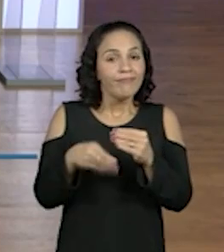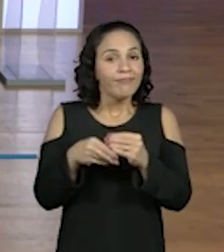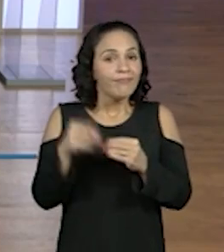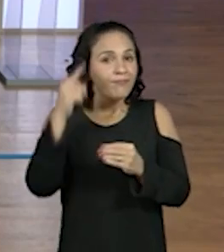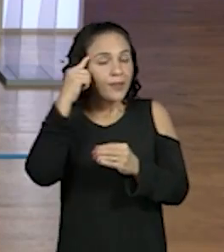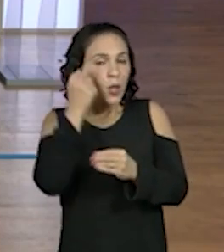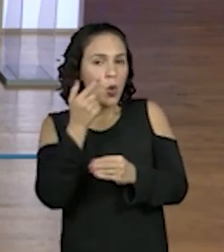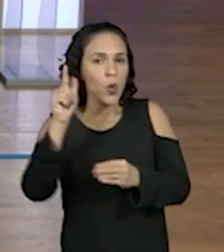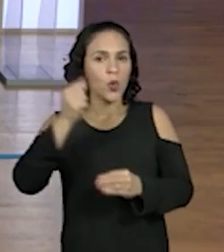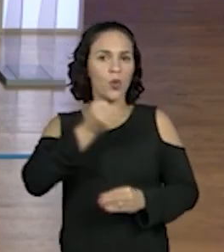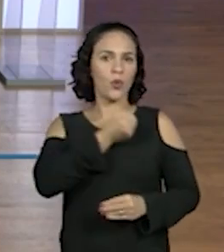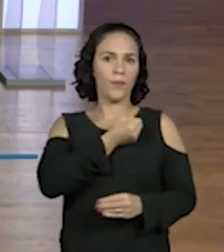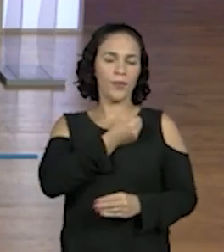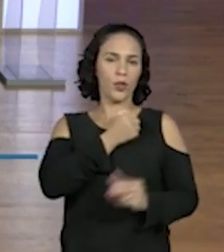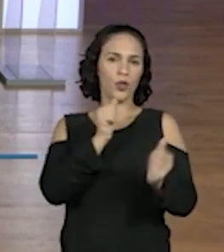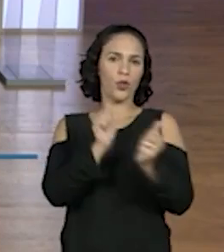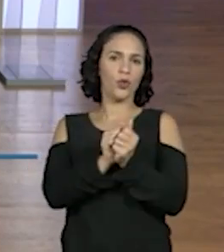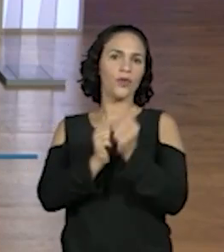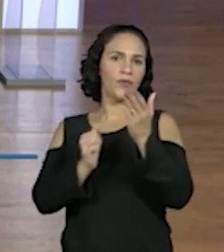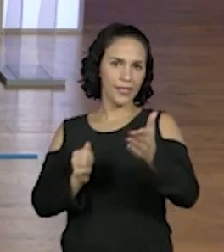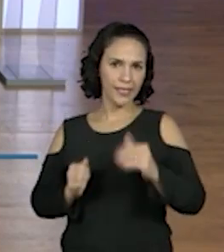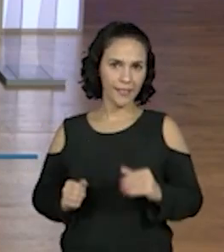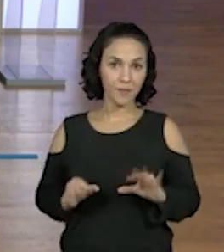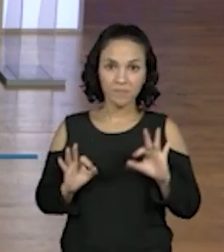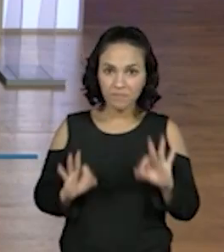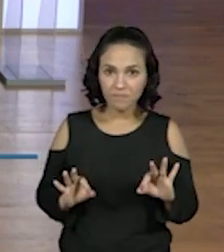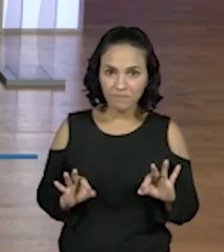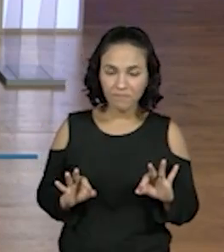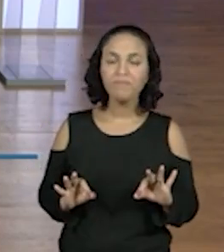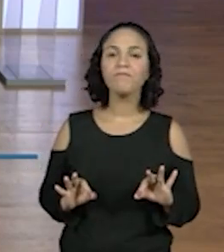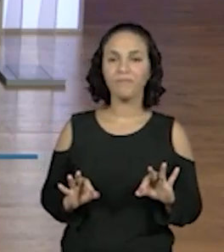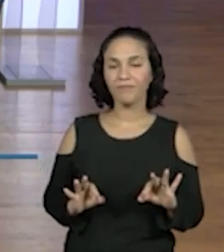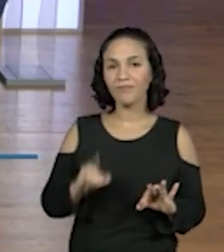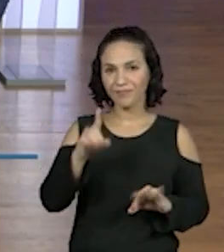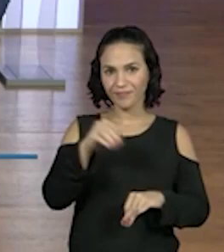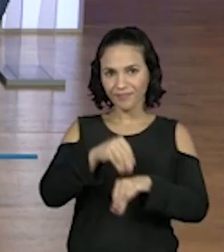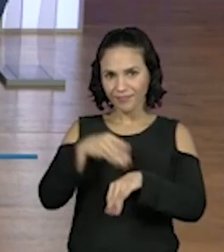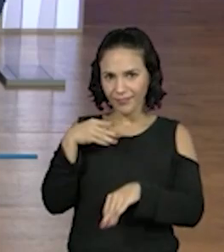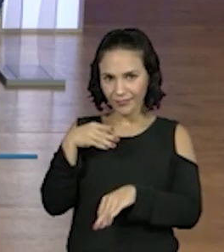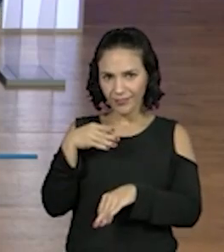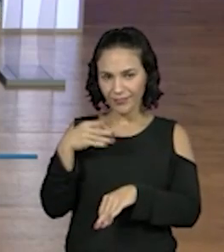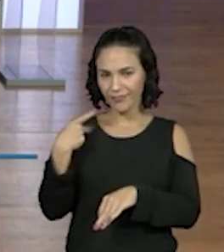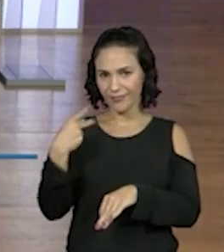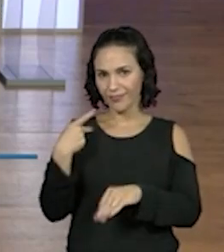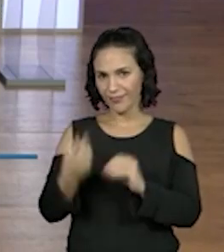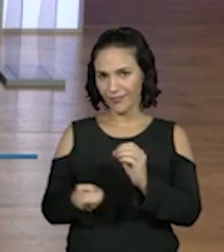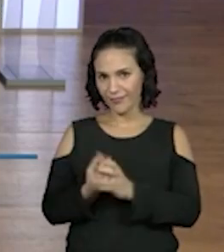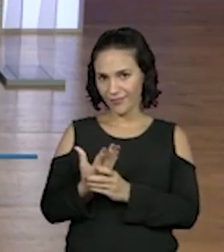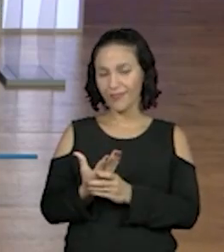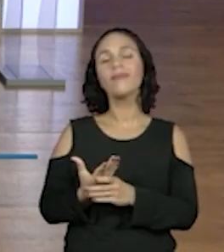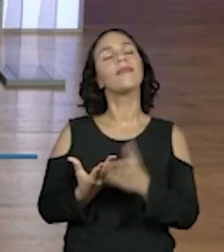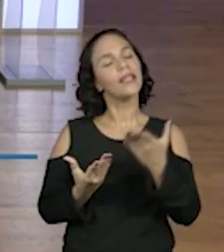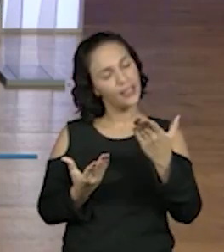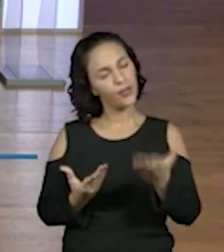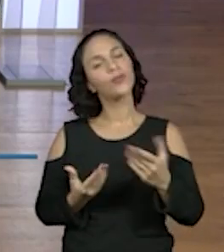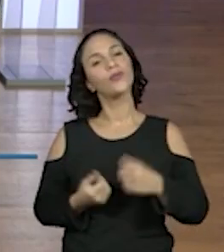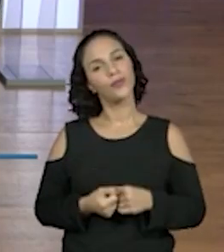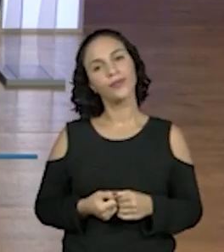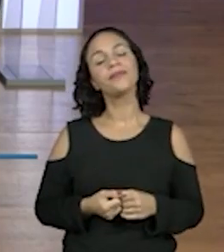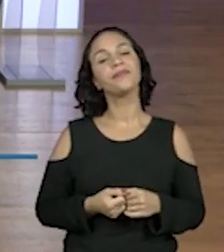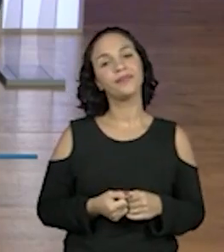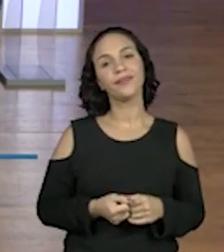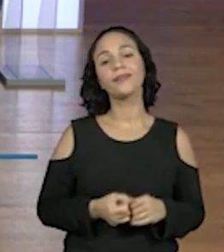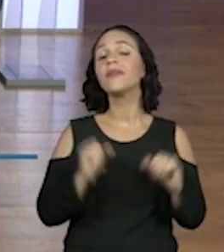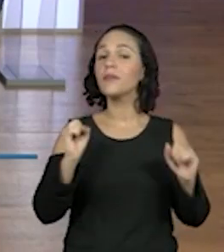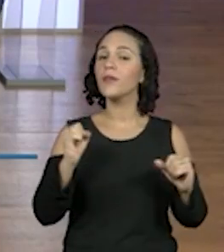números, mas junto com eles. Tá, combinado. Então, que vão mandar e a gente vai formar ou a gente forma eles? Isso, eles, a gente pode